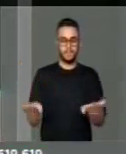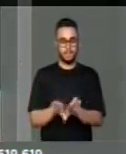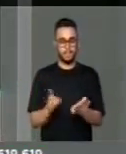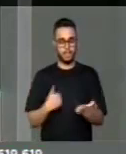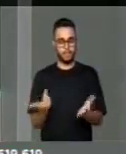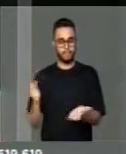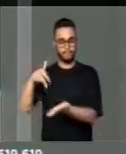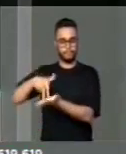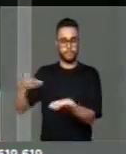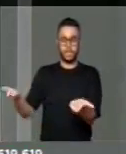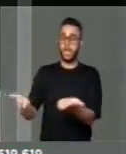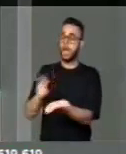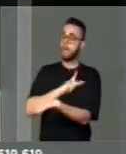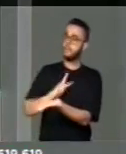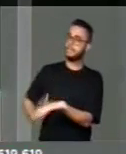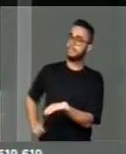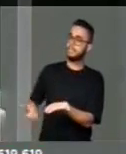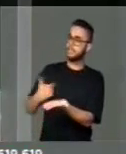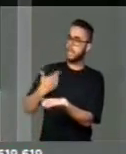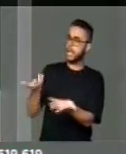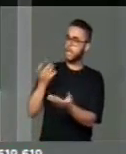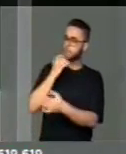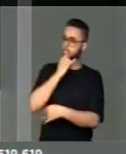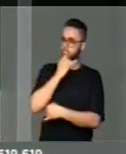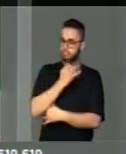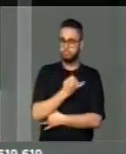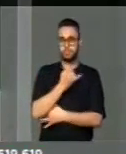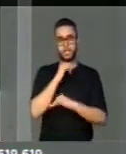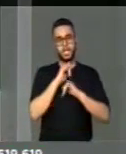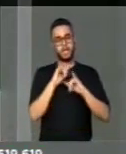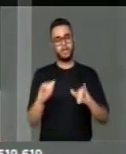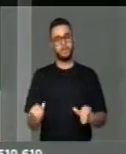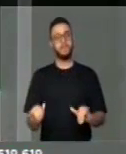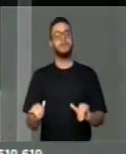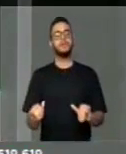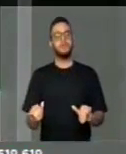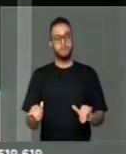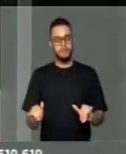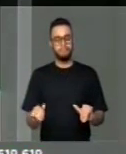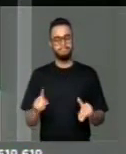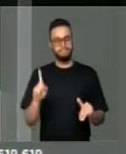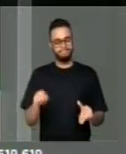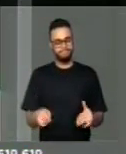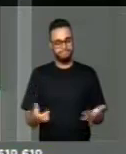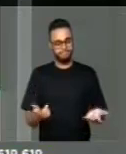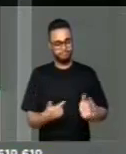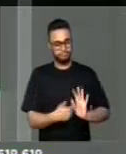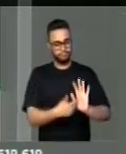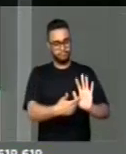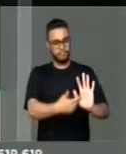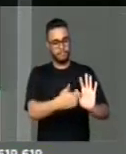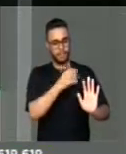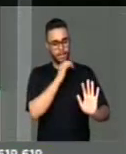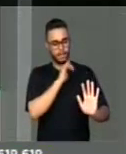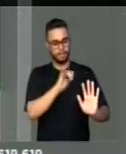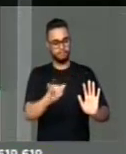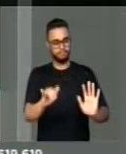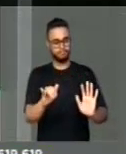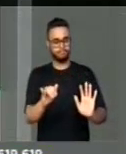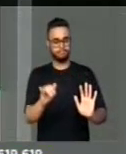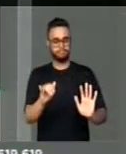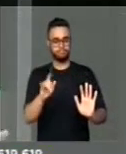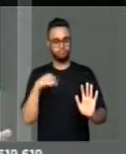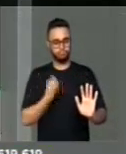tribuna para fazer um triste registro, um registro onde aqui nós apelamos a